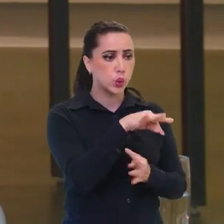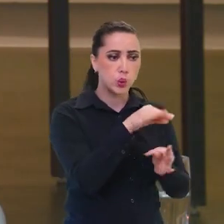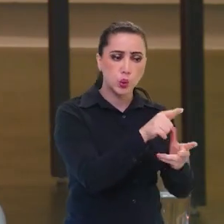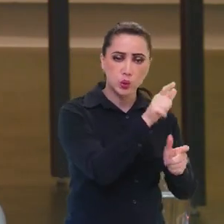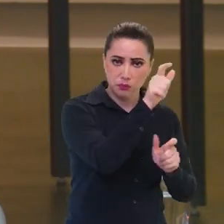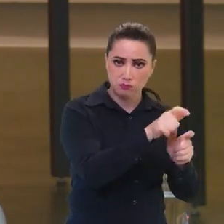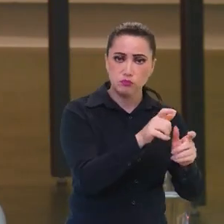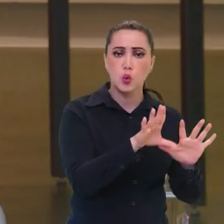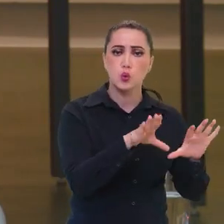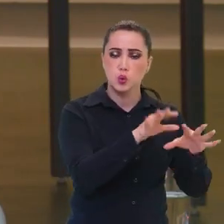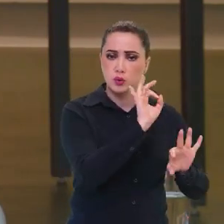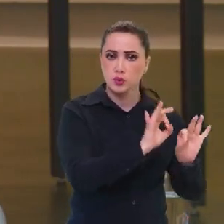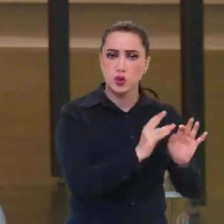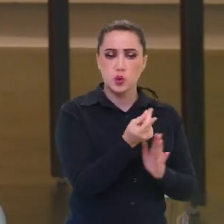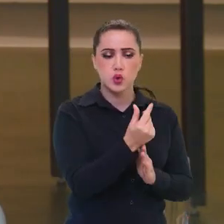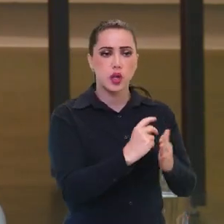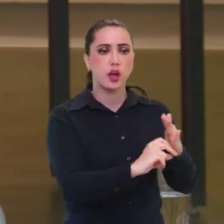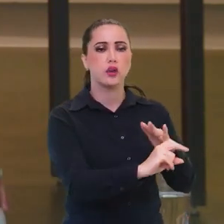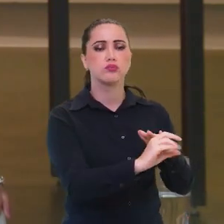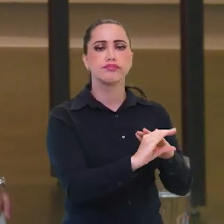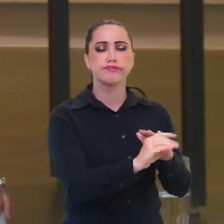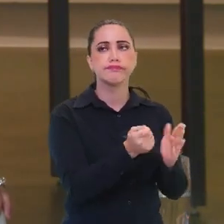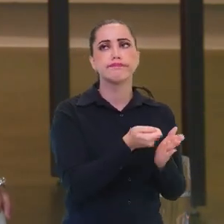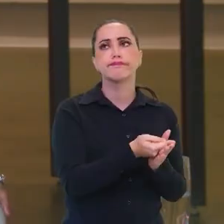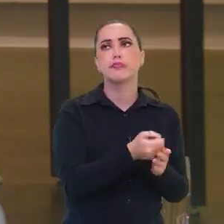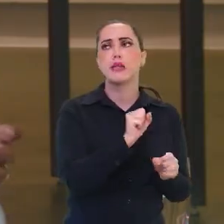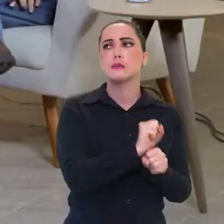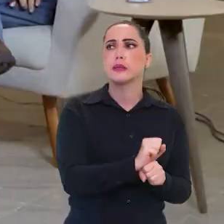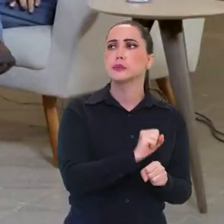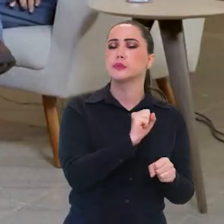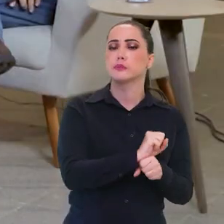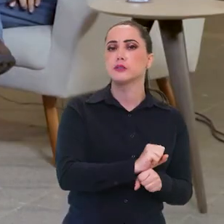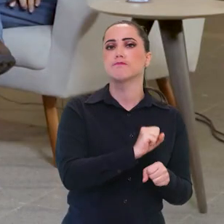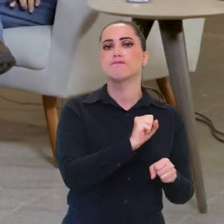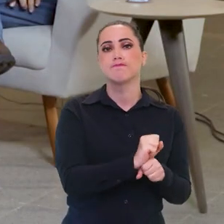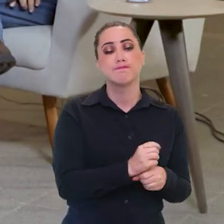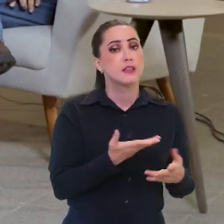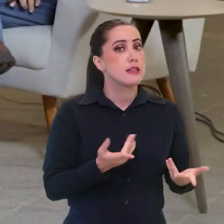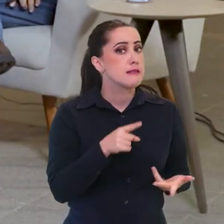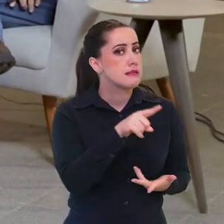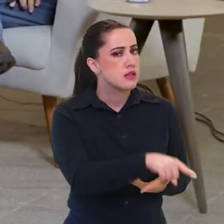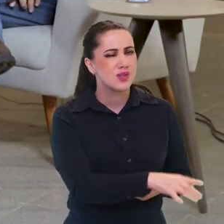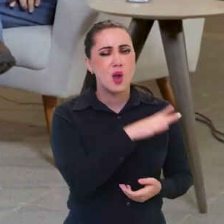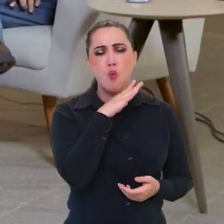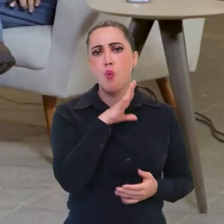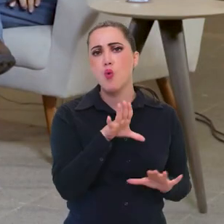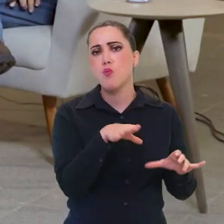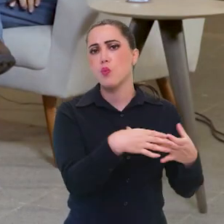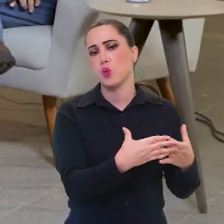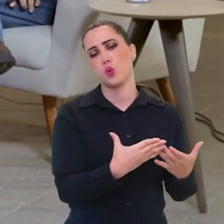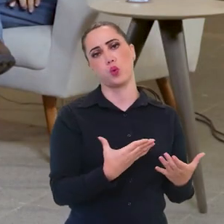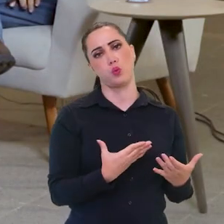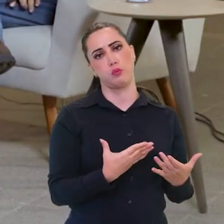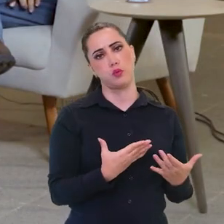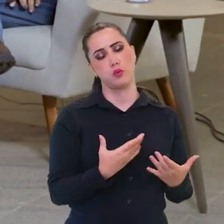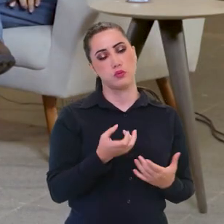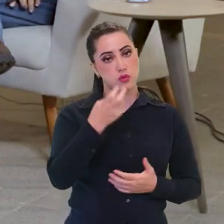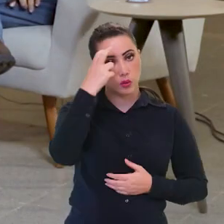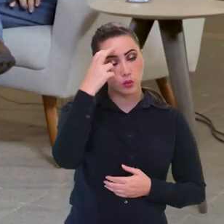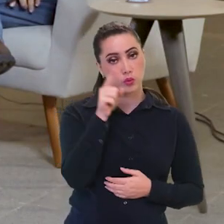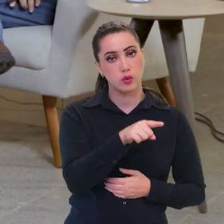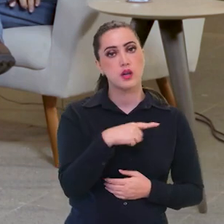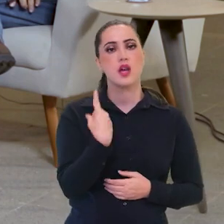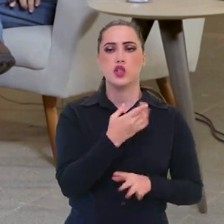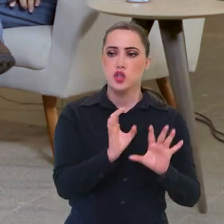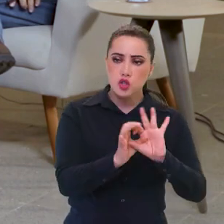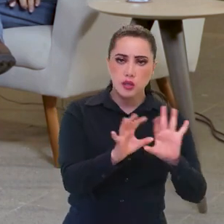o patrocínio, sendo que o dinheiro fechado lá. Então, isso é uma ação que estava prejudicando o setor. A primeira coisa que fizemos foi